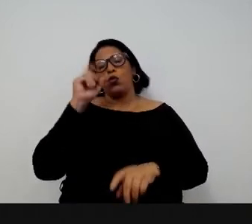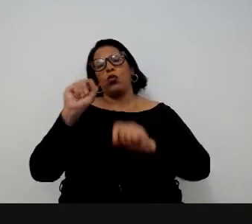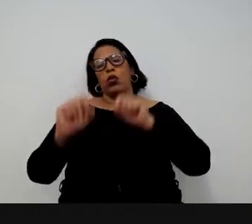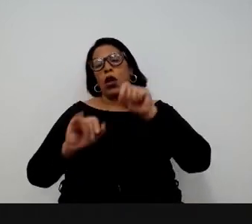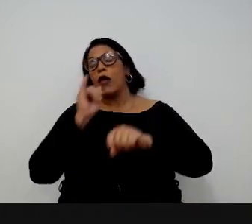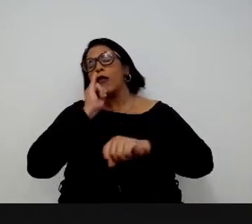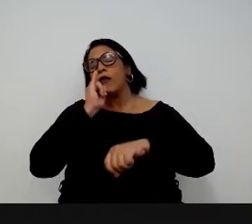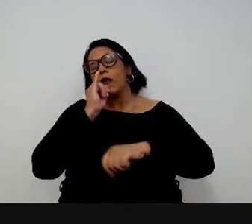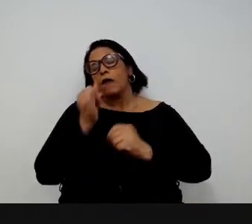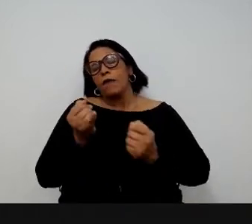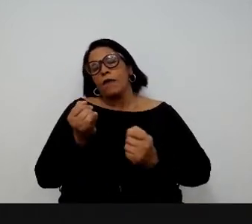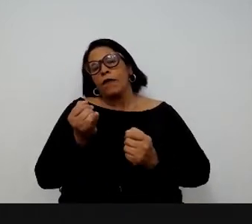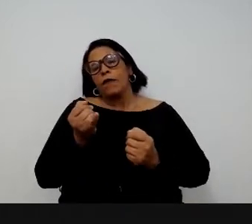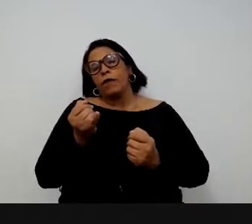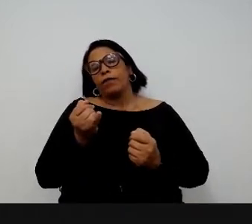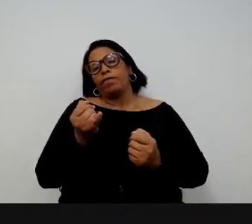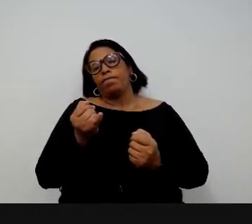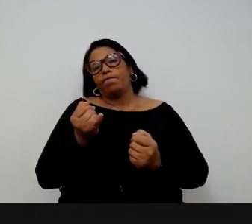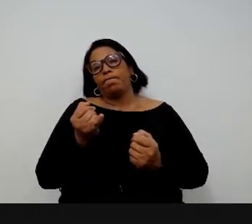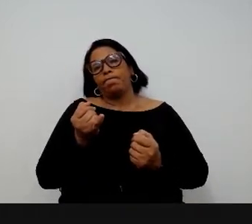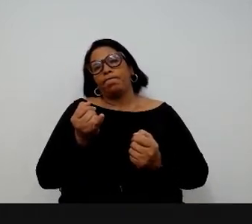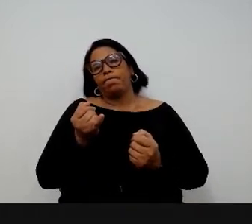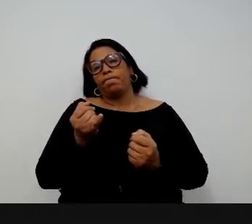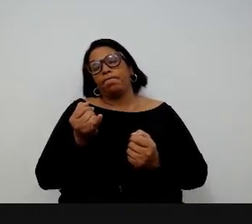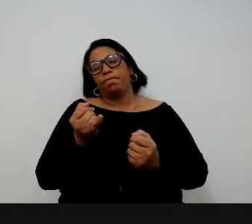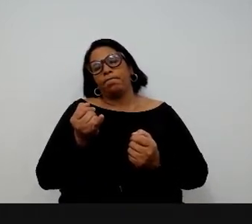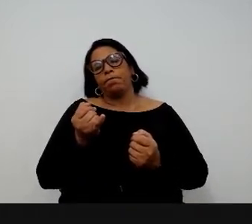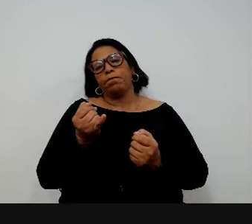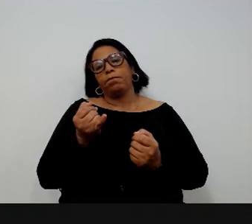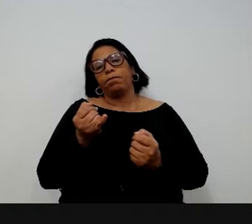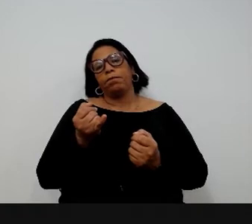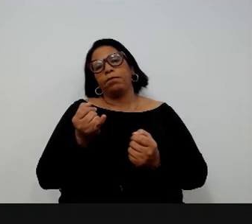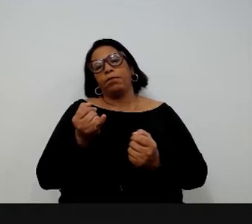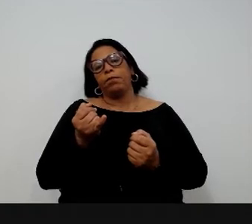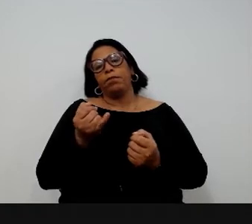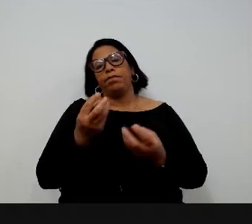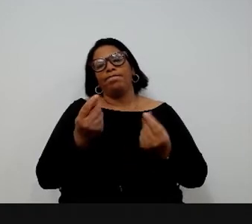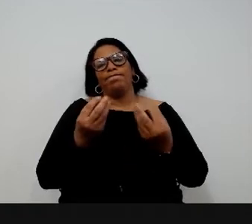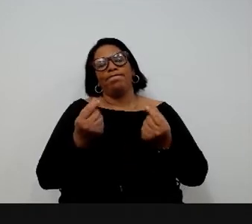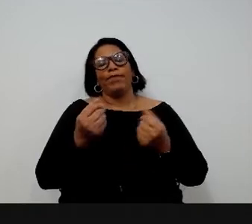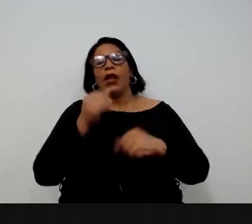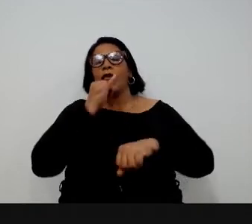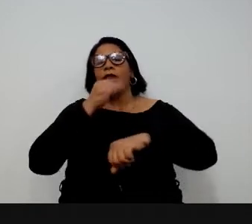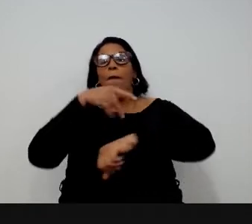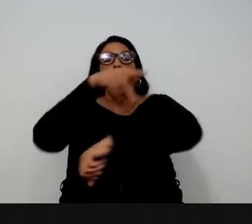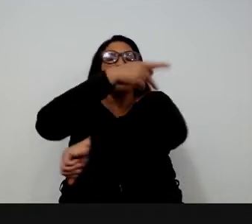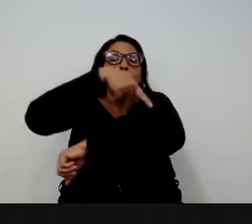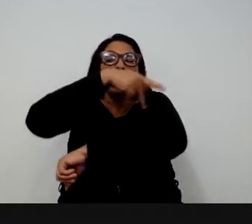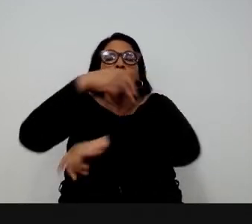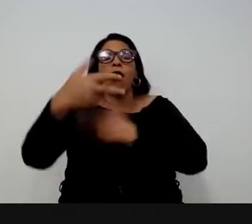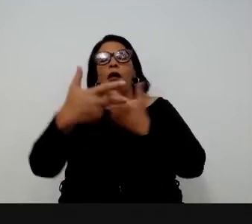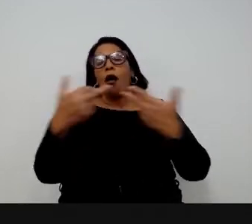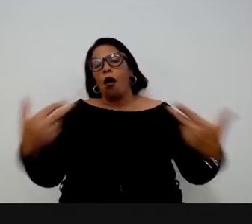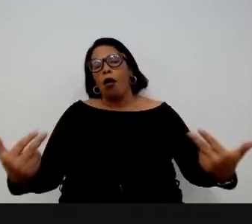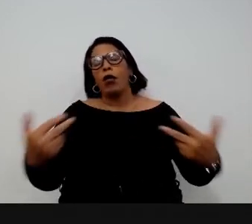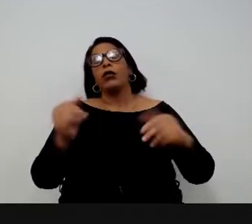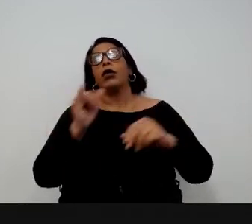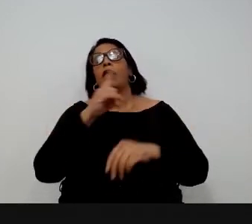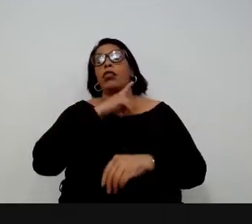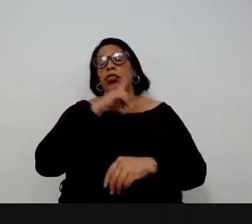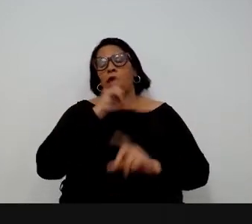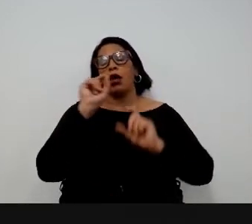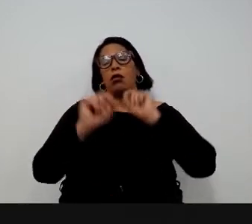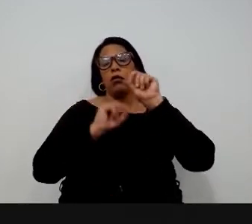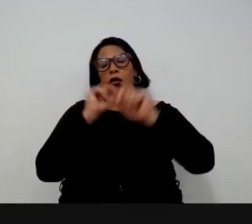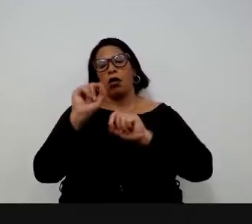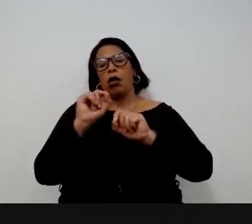parques às vezes de praças por exemplo. Tem